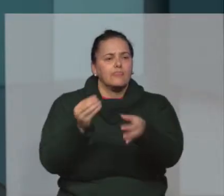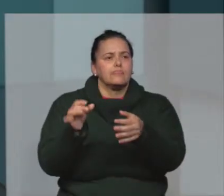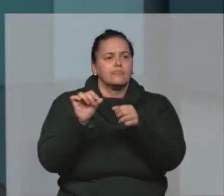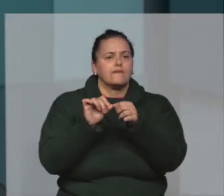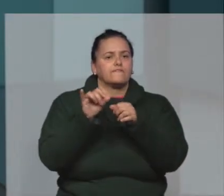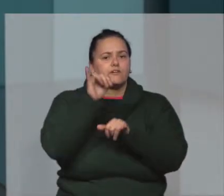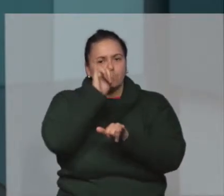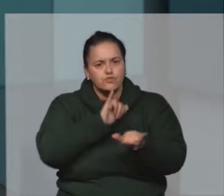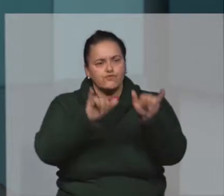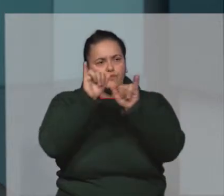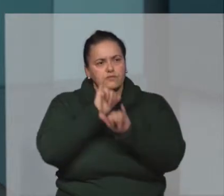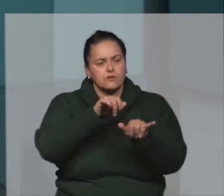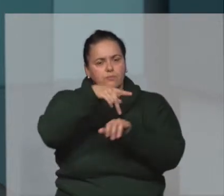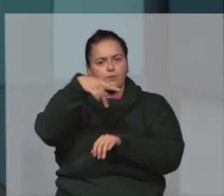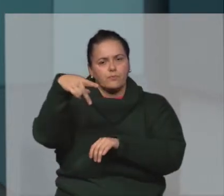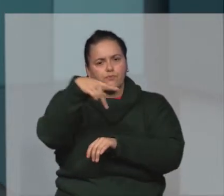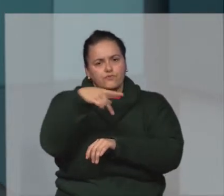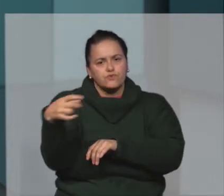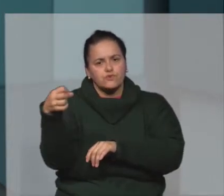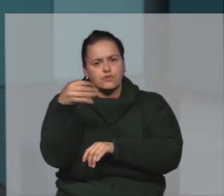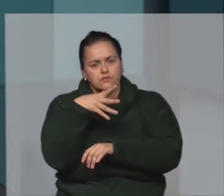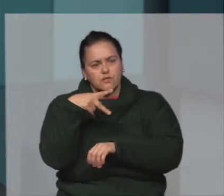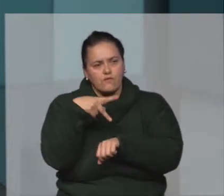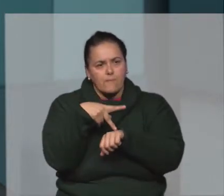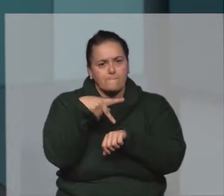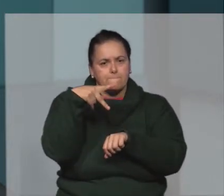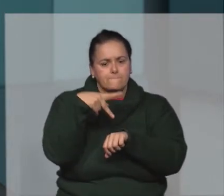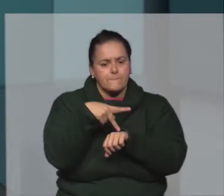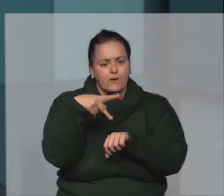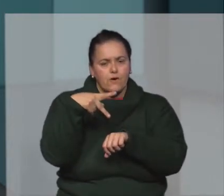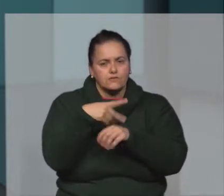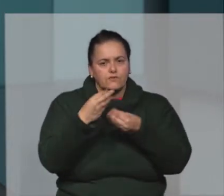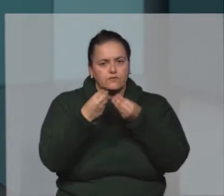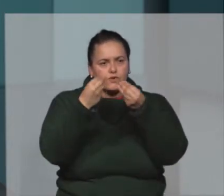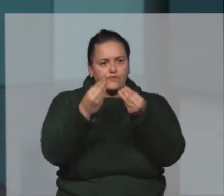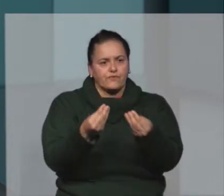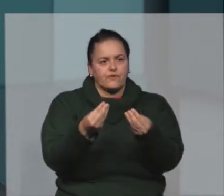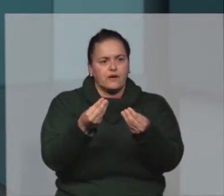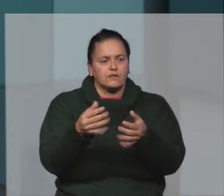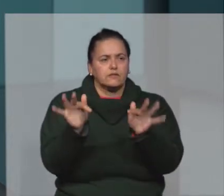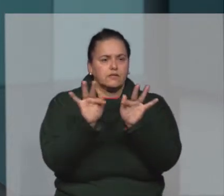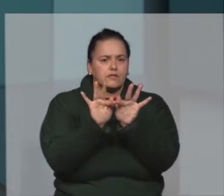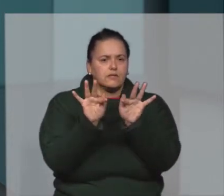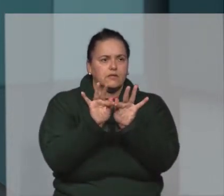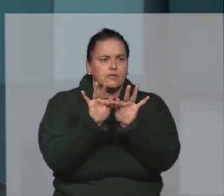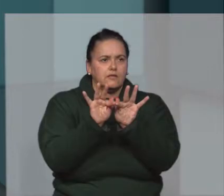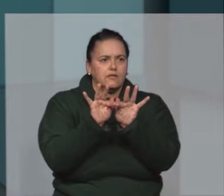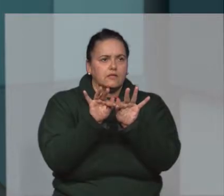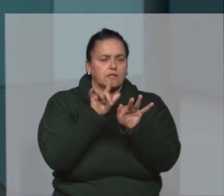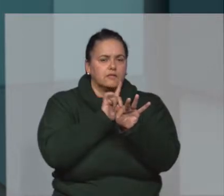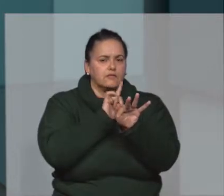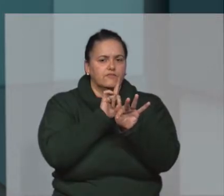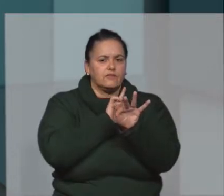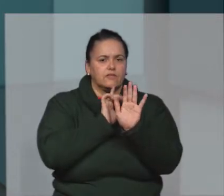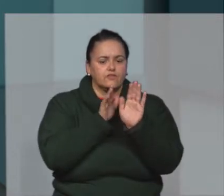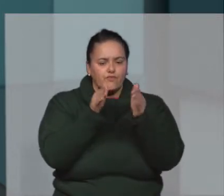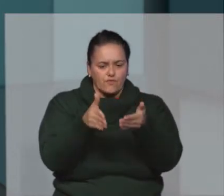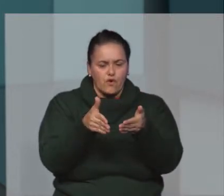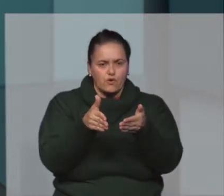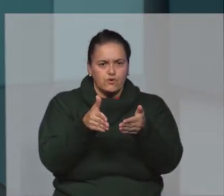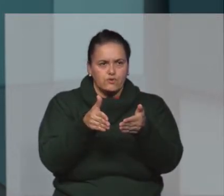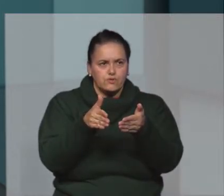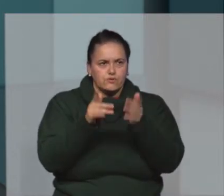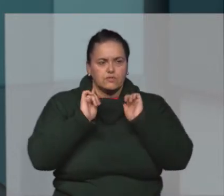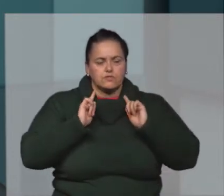então está aí, está feita a divulgação pelo professor dessa nova pós-graduação aí que está sendo oferecida pela FEVALI e que vai ter esse foco